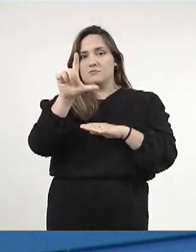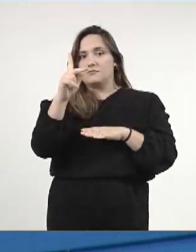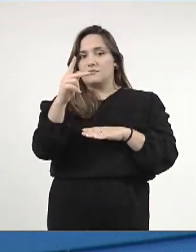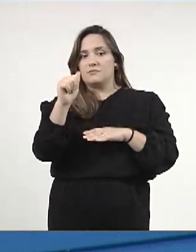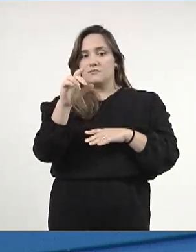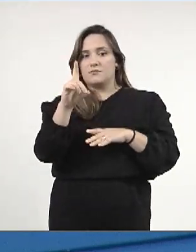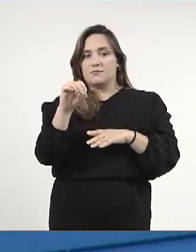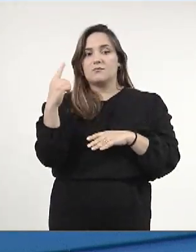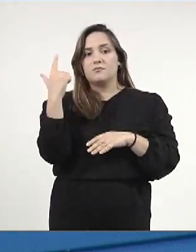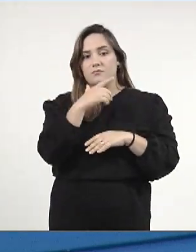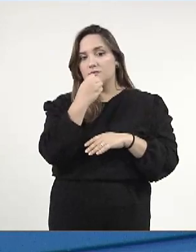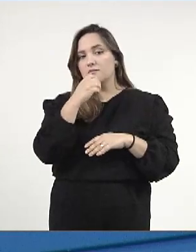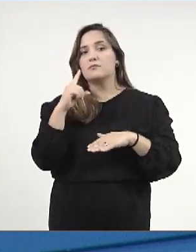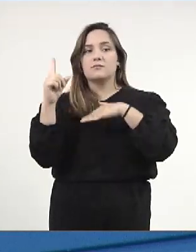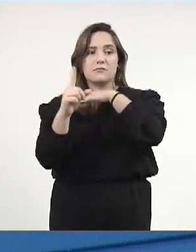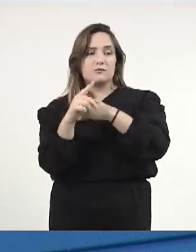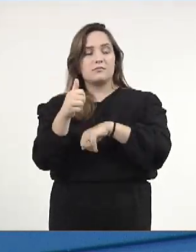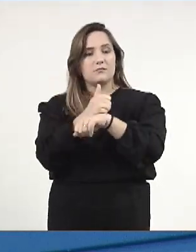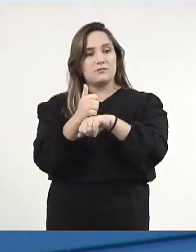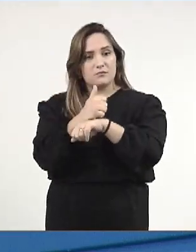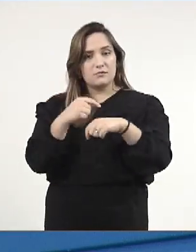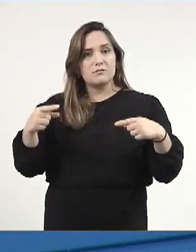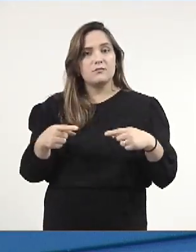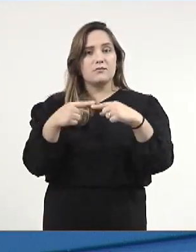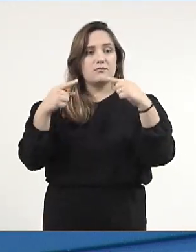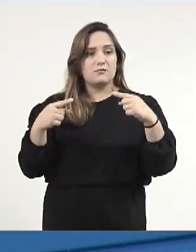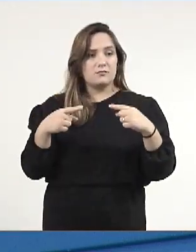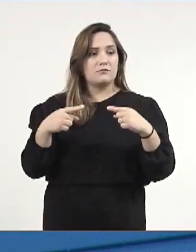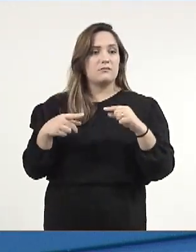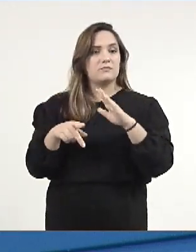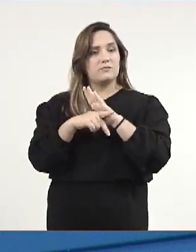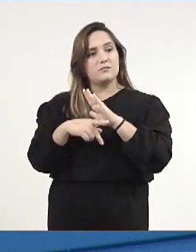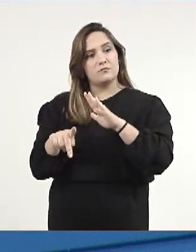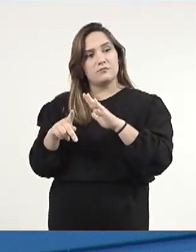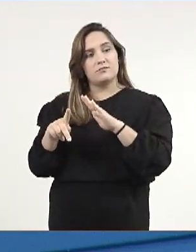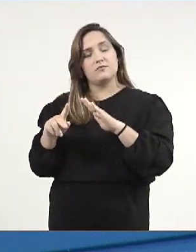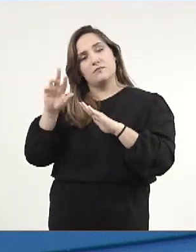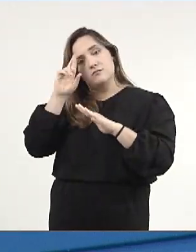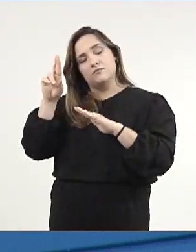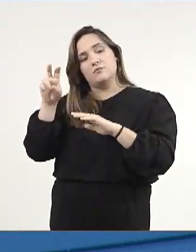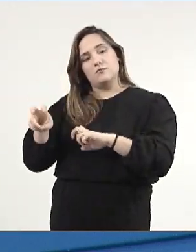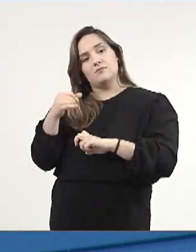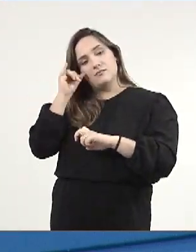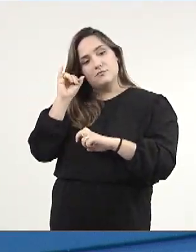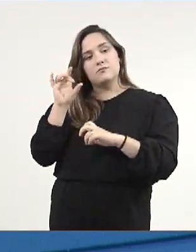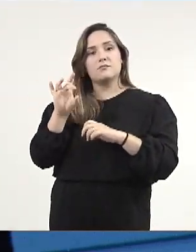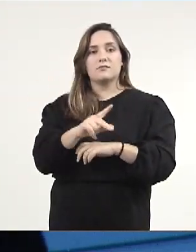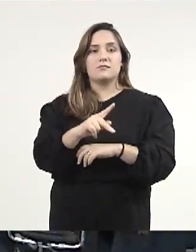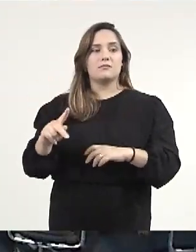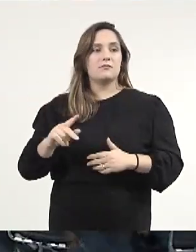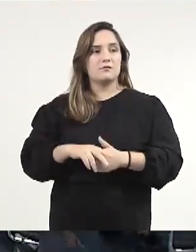mais adequada os nossos produtores rurais. Era o que eu tinha, senhor presidente. Obrigado. Obrigado. Obrigado.